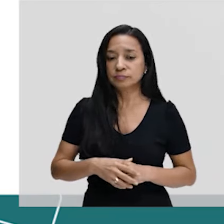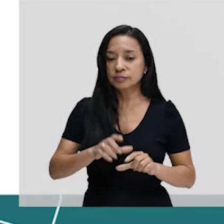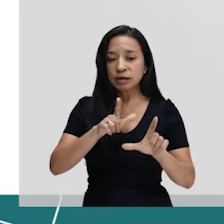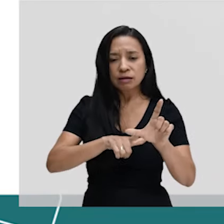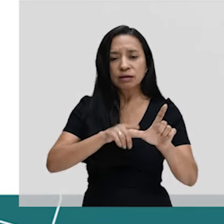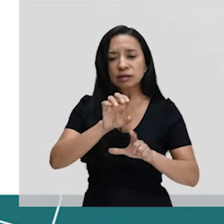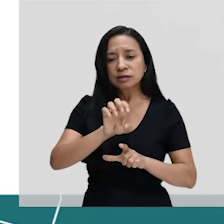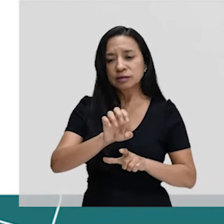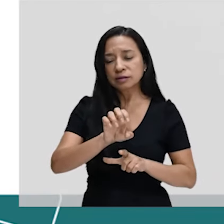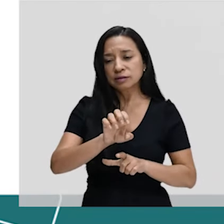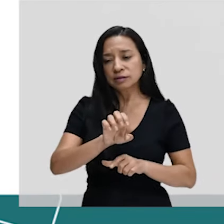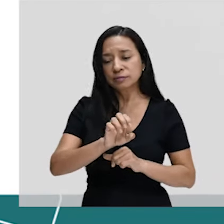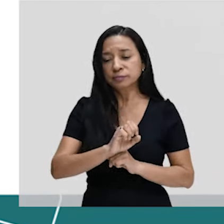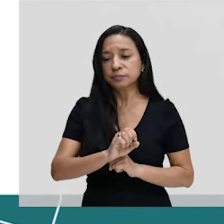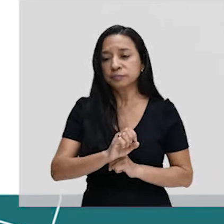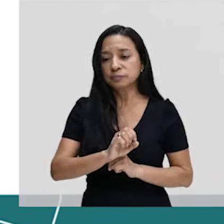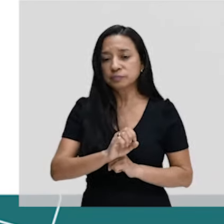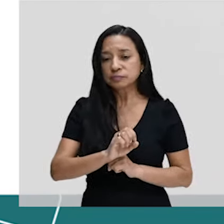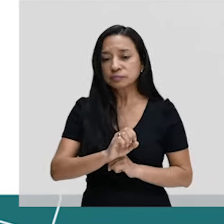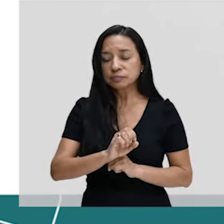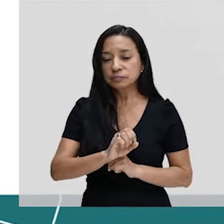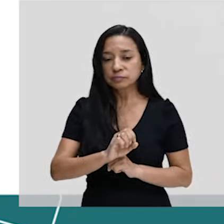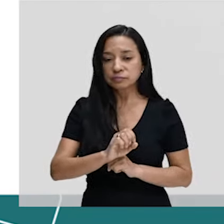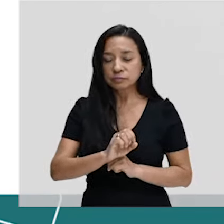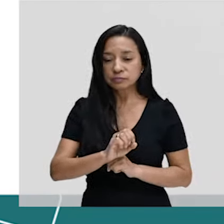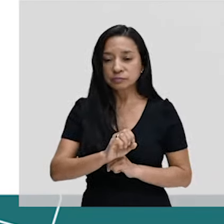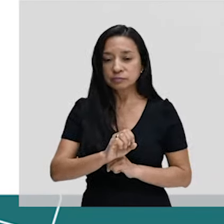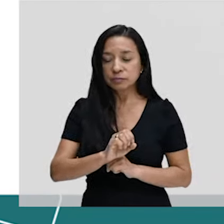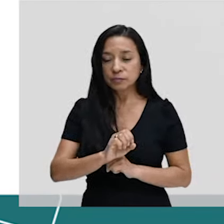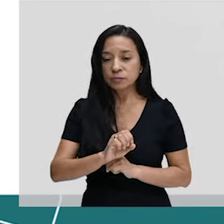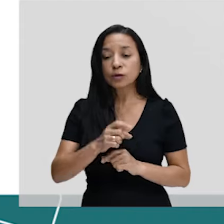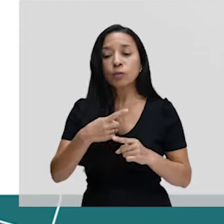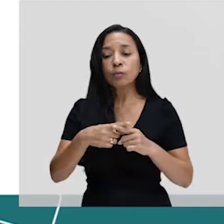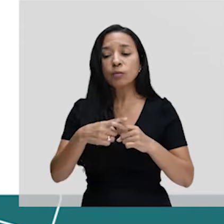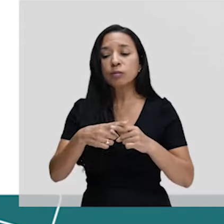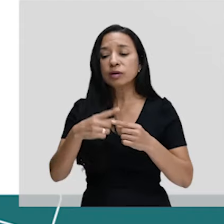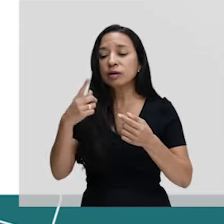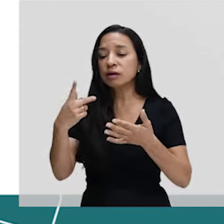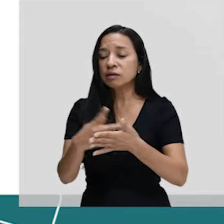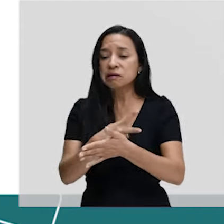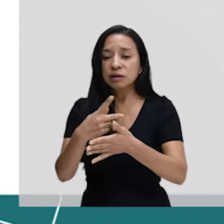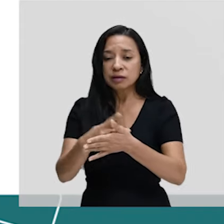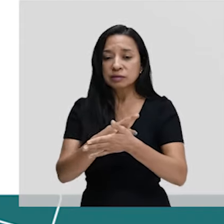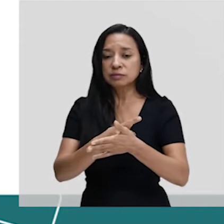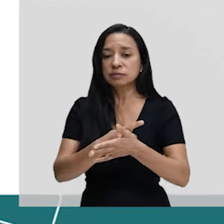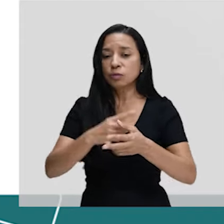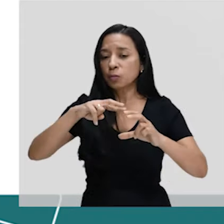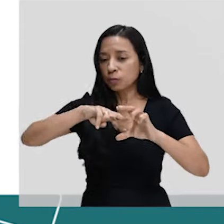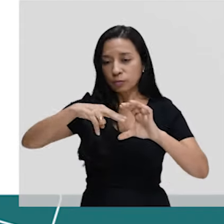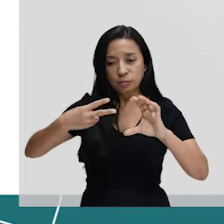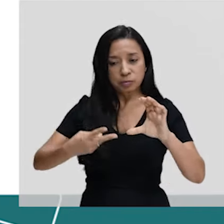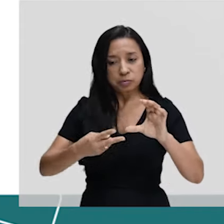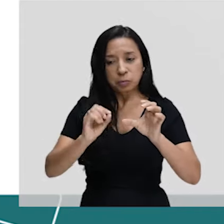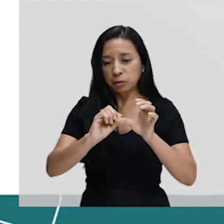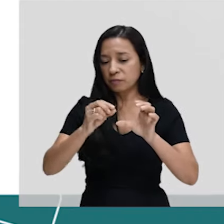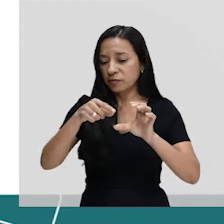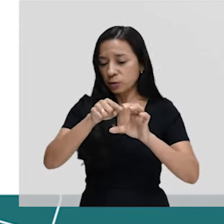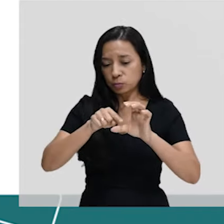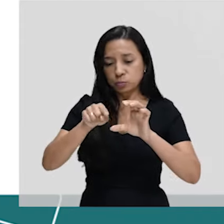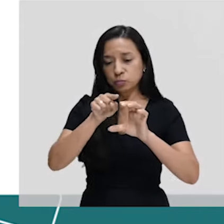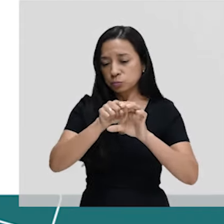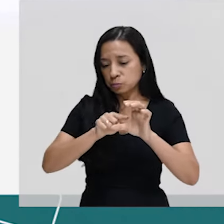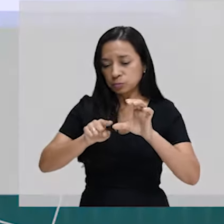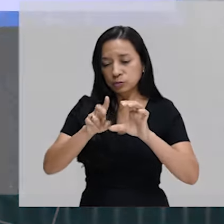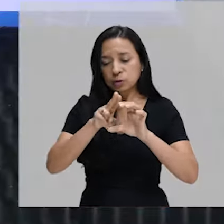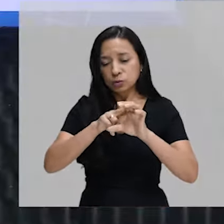nucleolo fornecem material para a organização dos ribossomos. Não, pessoal, o cromossomo não é feito no nucleolo. O é feito no